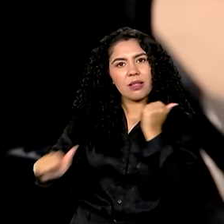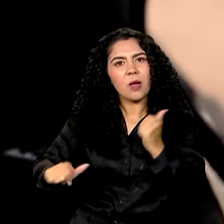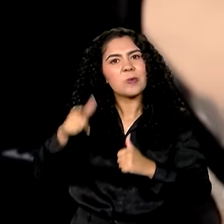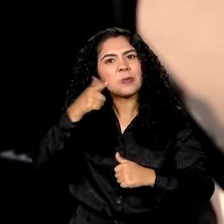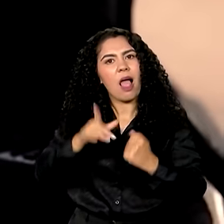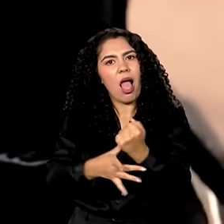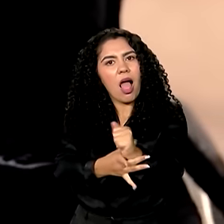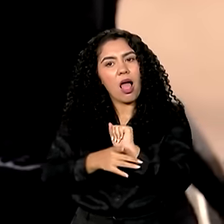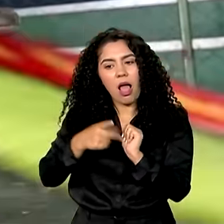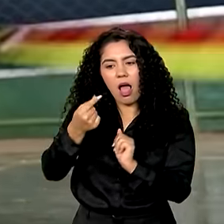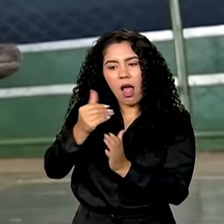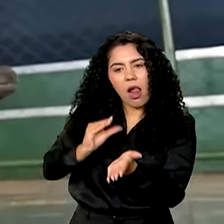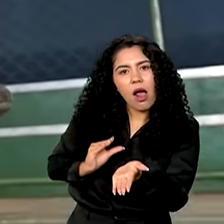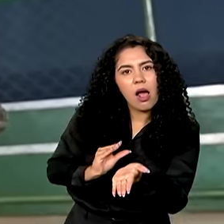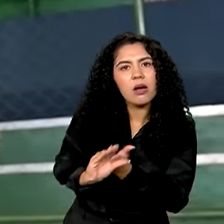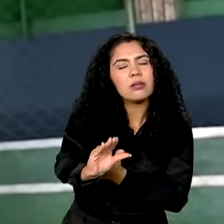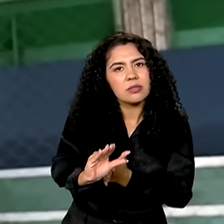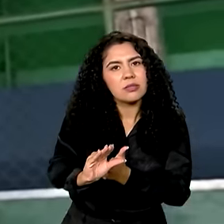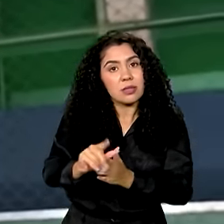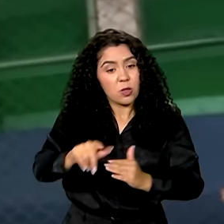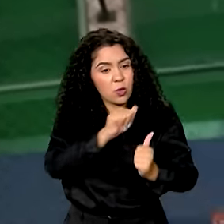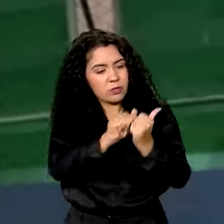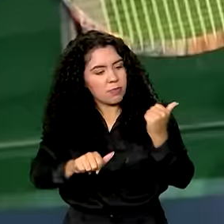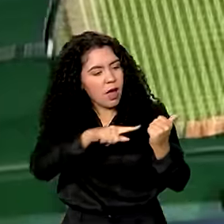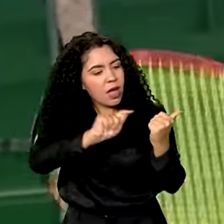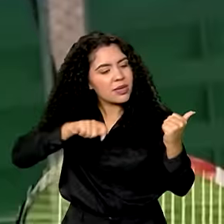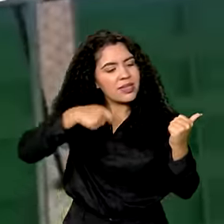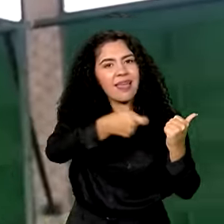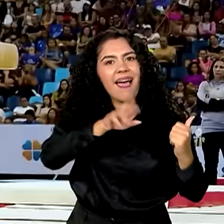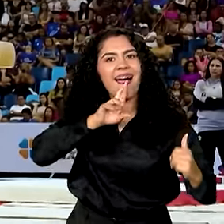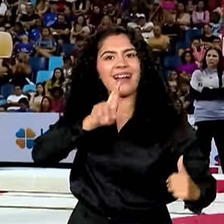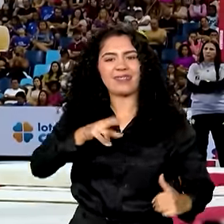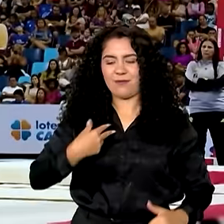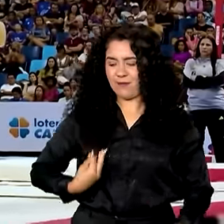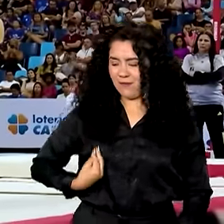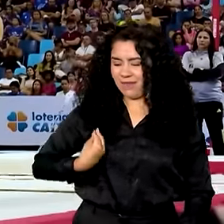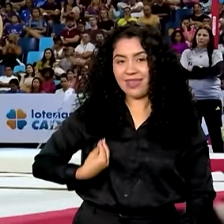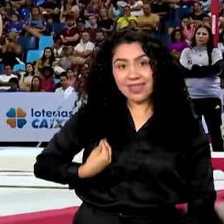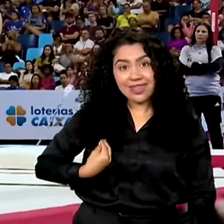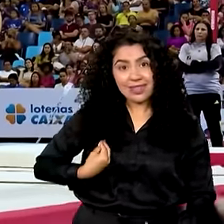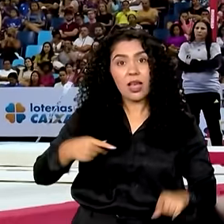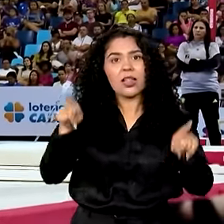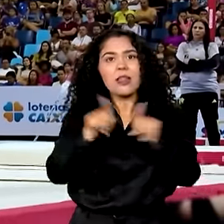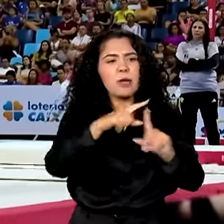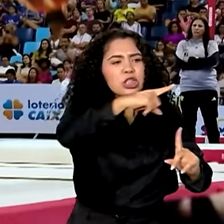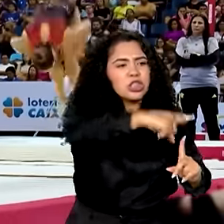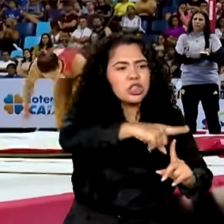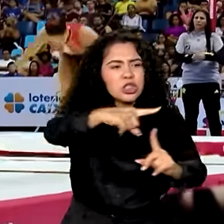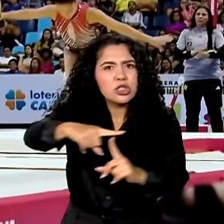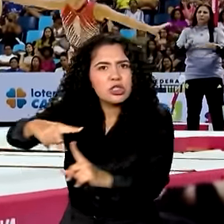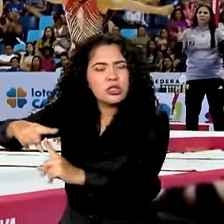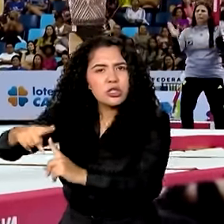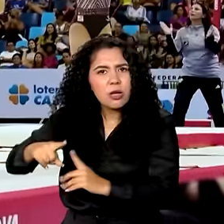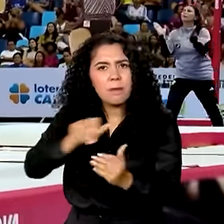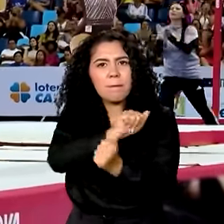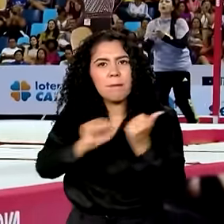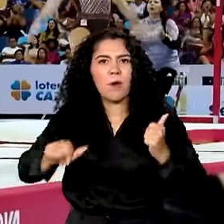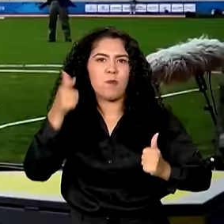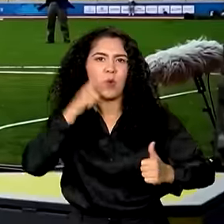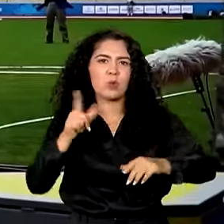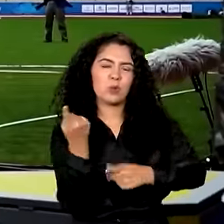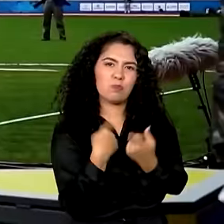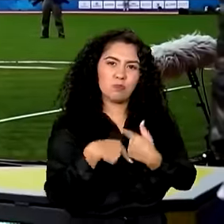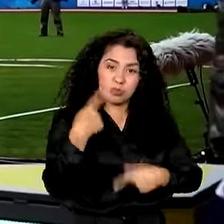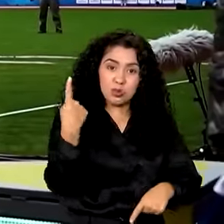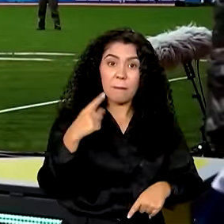necessários para quem faz do esporte a sua razão de viver. Das categorias de base até o alto desempenho.